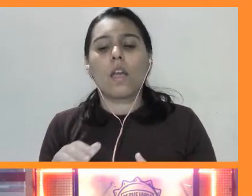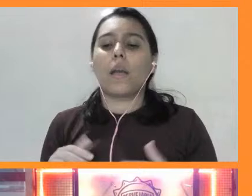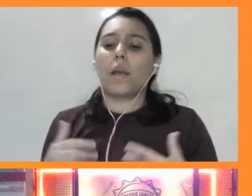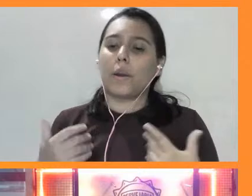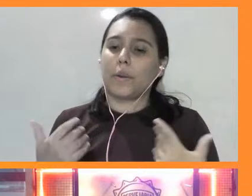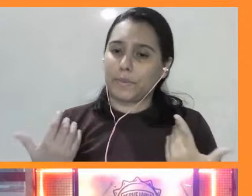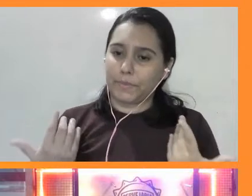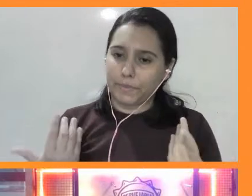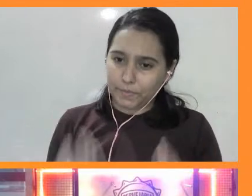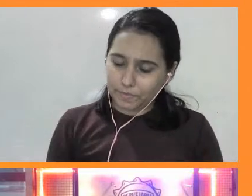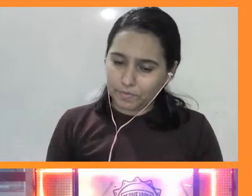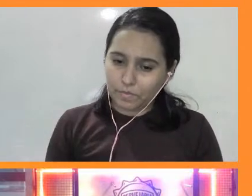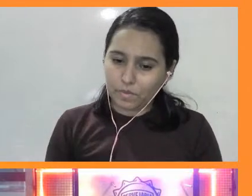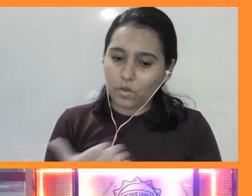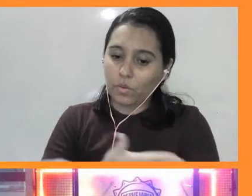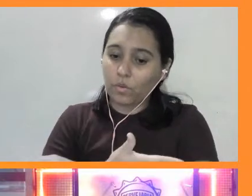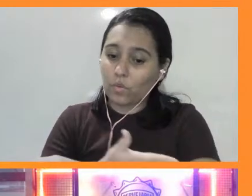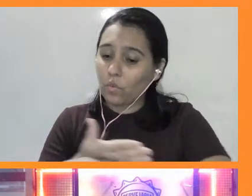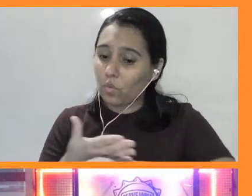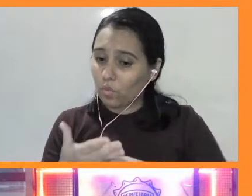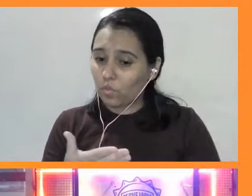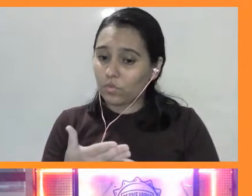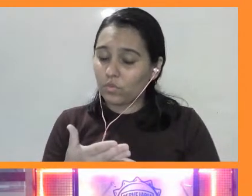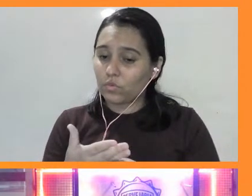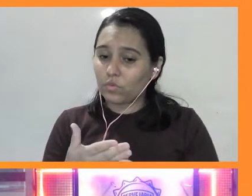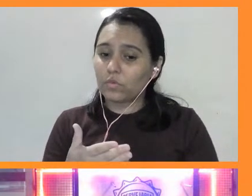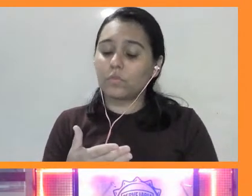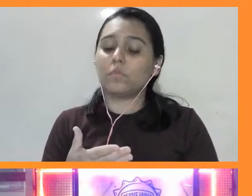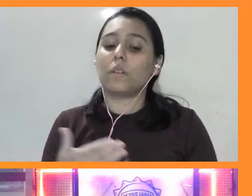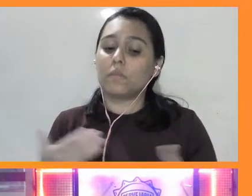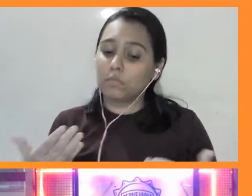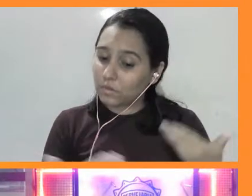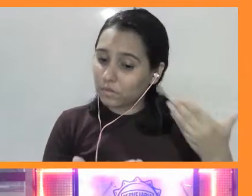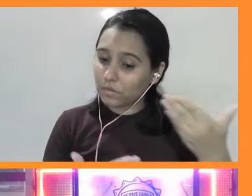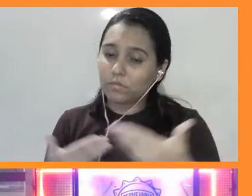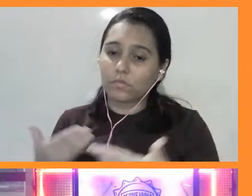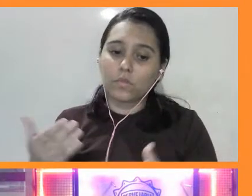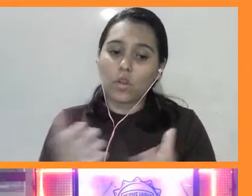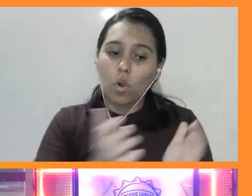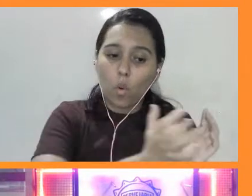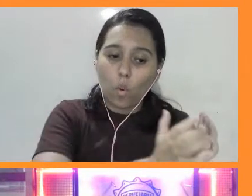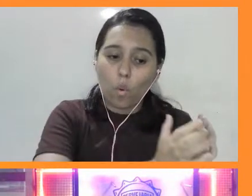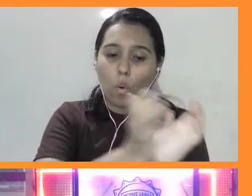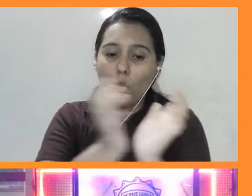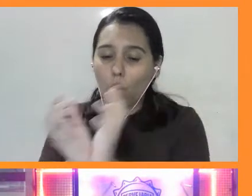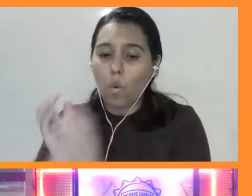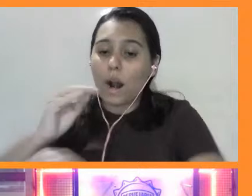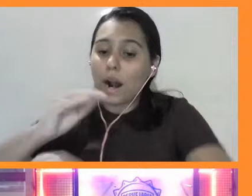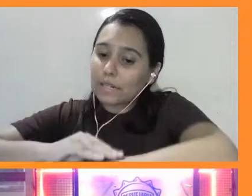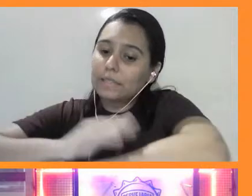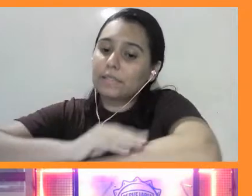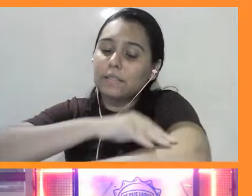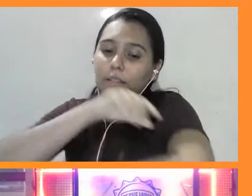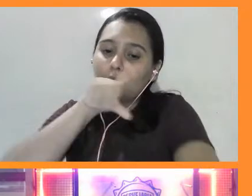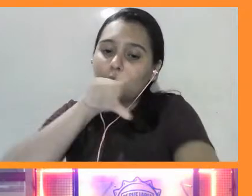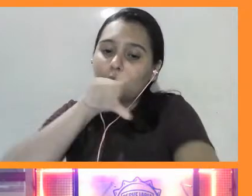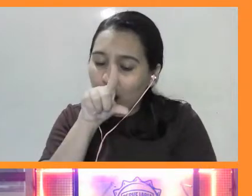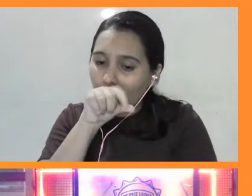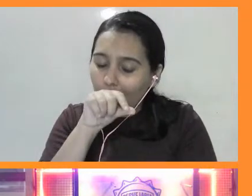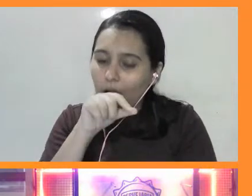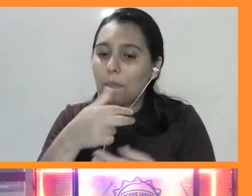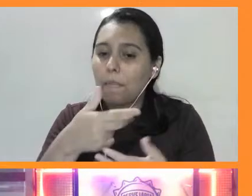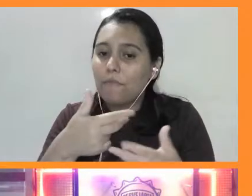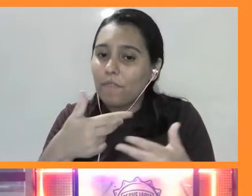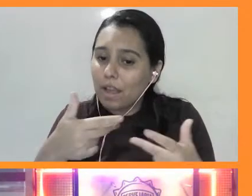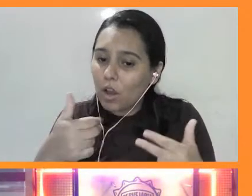geralmente a gente associa isso, né? A monogamia em vários outros grupos, né? Em sapos, em aves, em mamíferos, a gente associa isso ao cuidado parental.